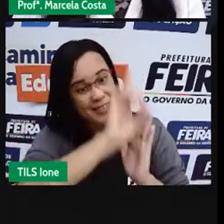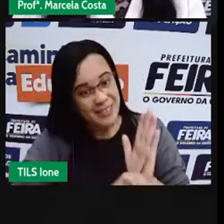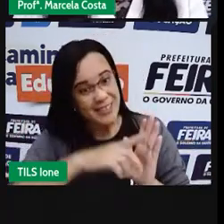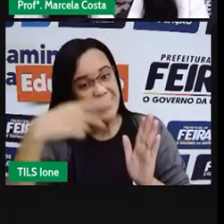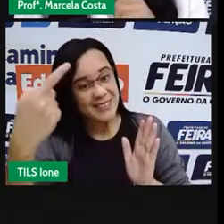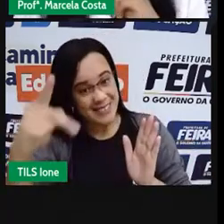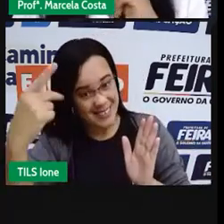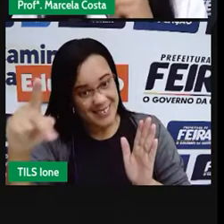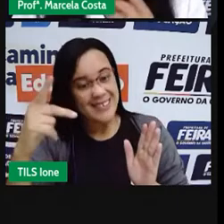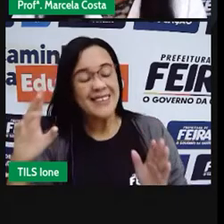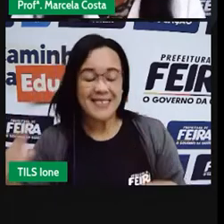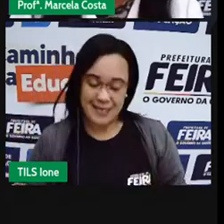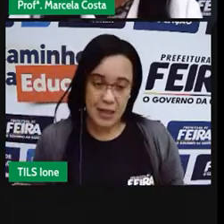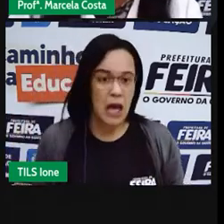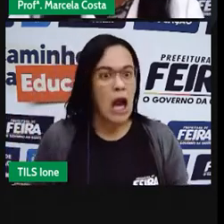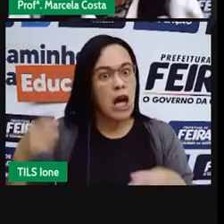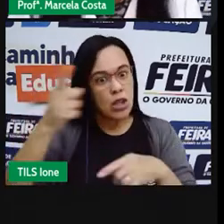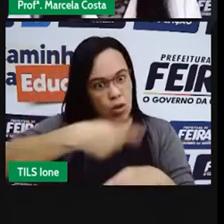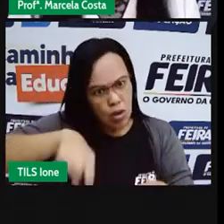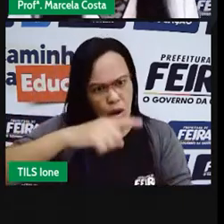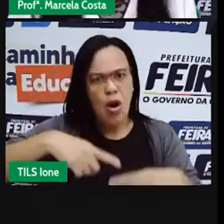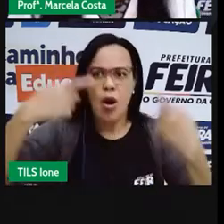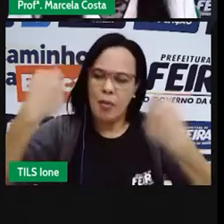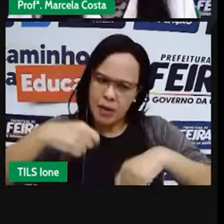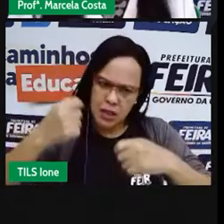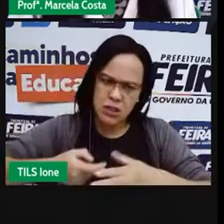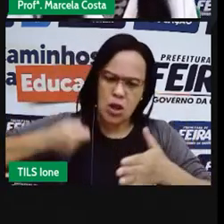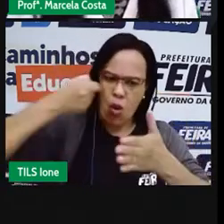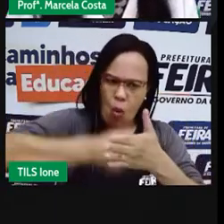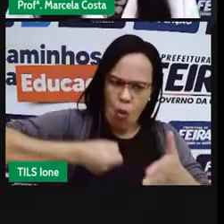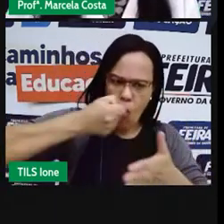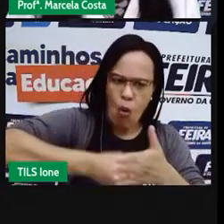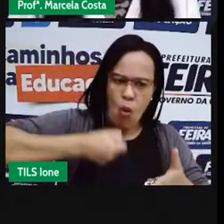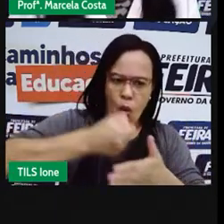vereadores, governadores, presidentes,